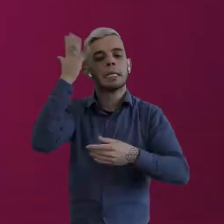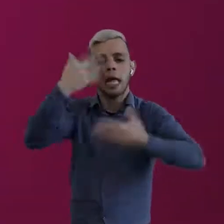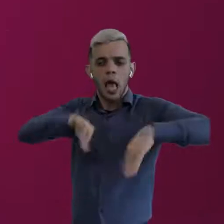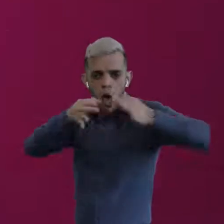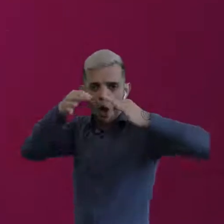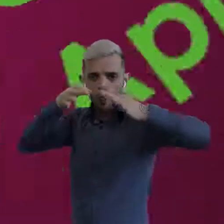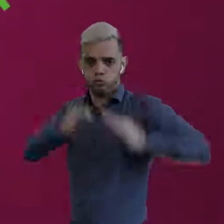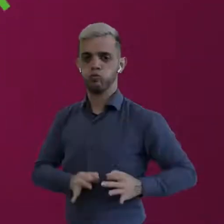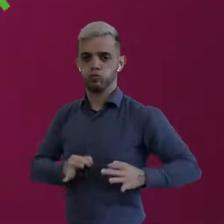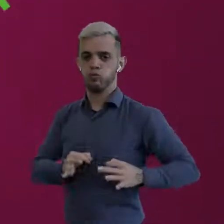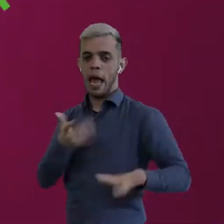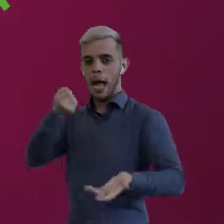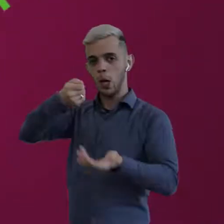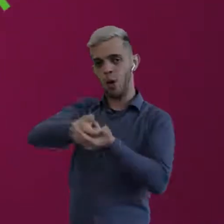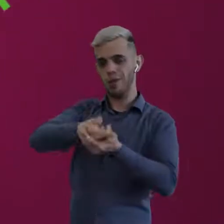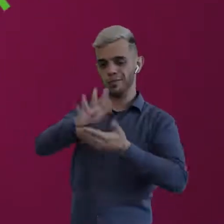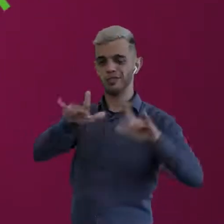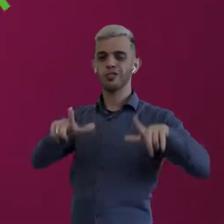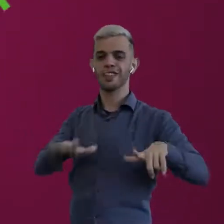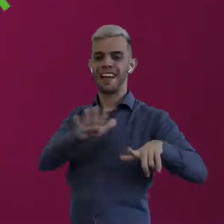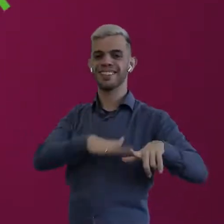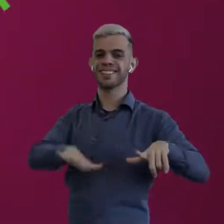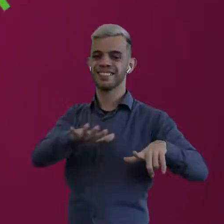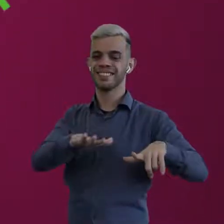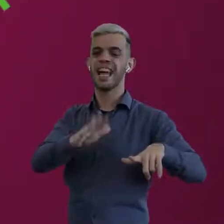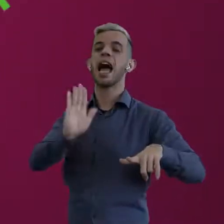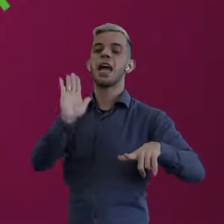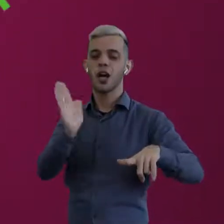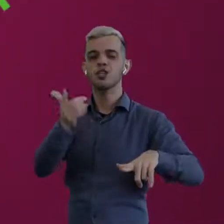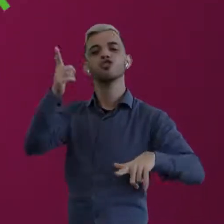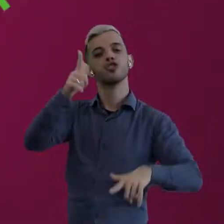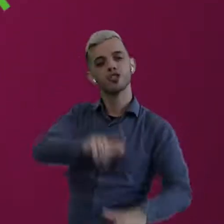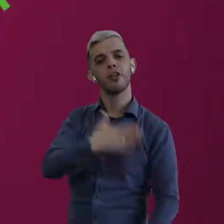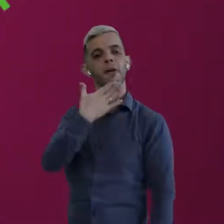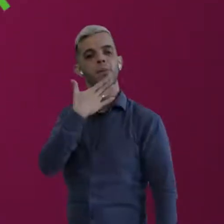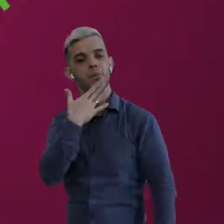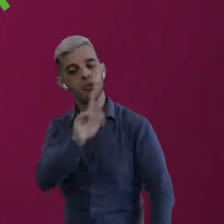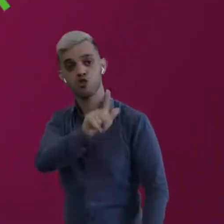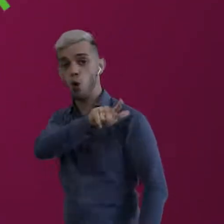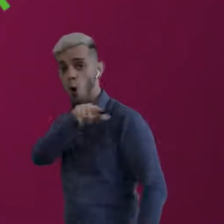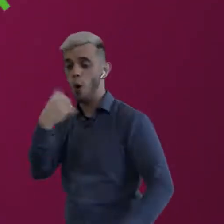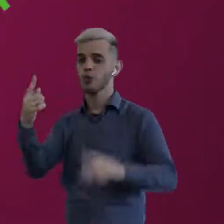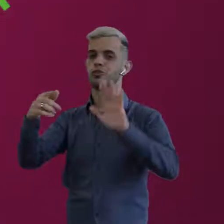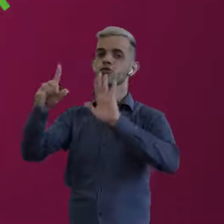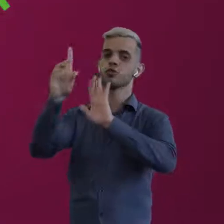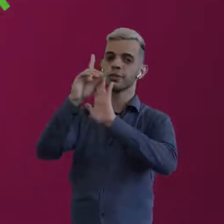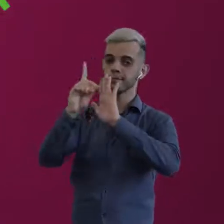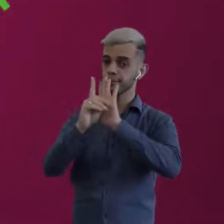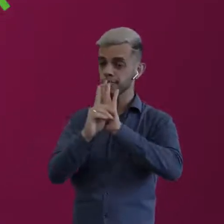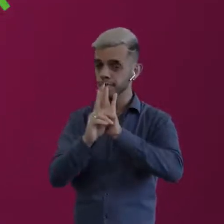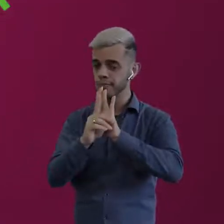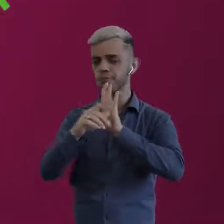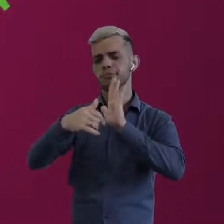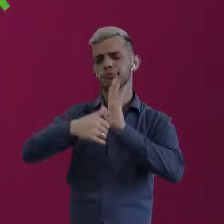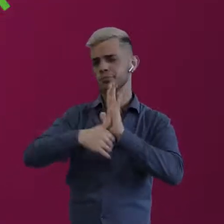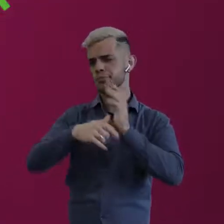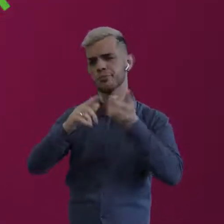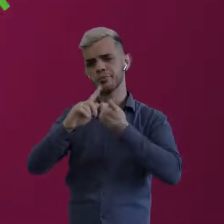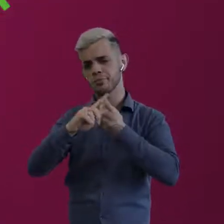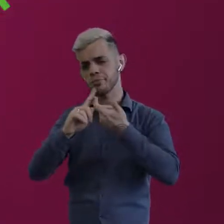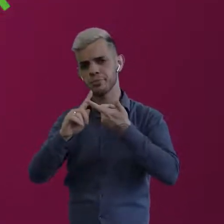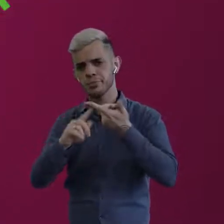efetivar a compra desse índice. Então, nós vamos pedir novamente alguns documentos, vamos